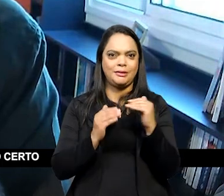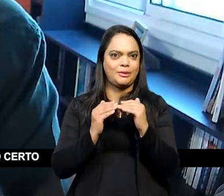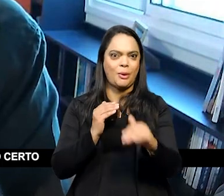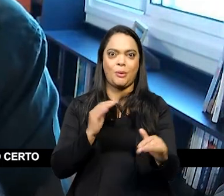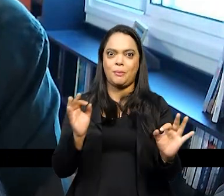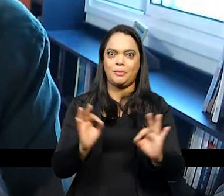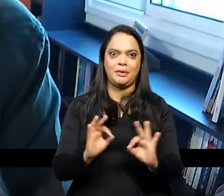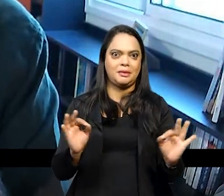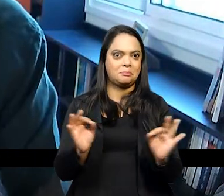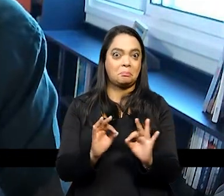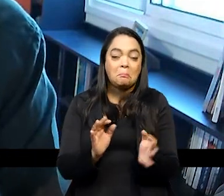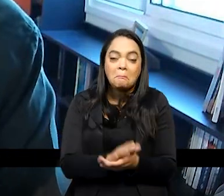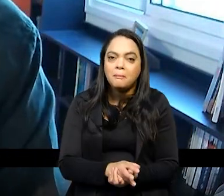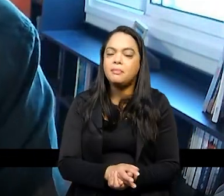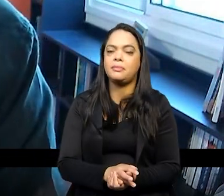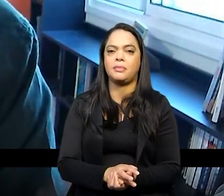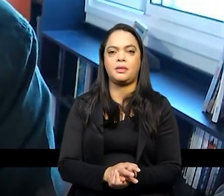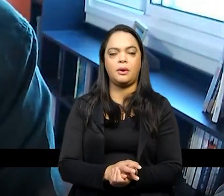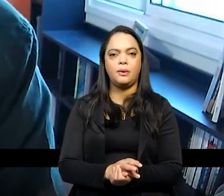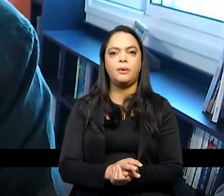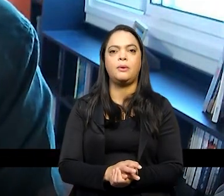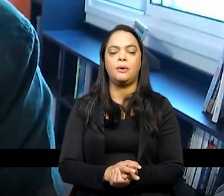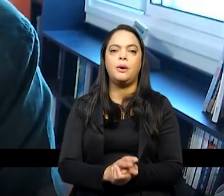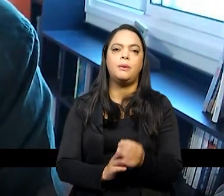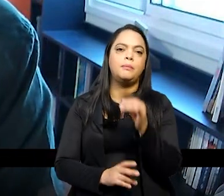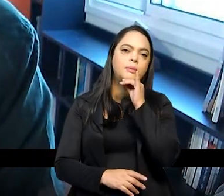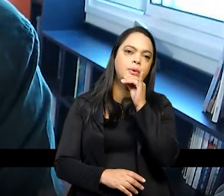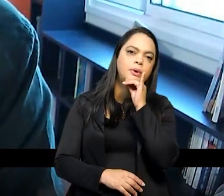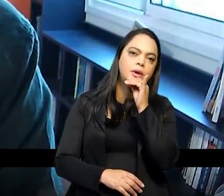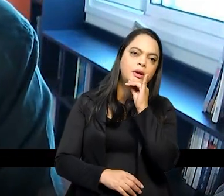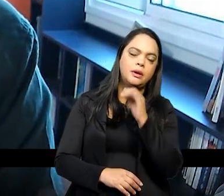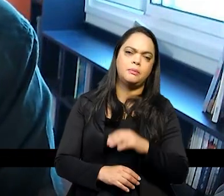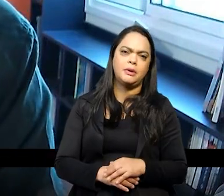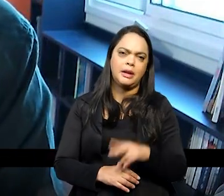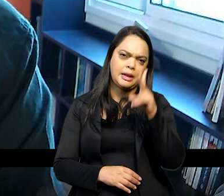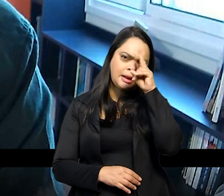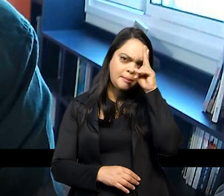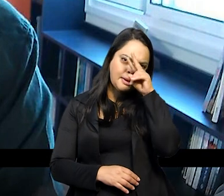então vamos encontrar as mulheres na independência?